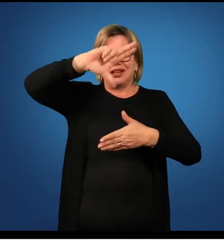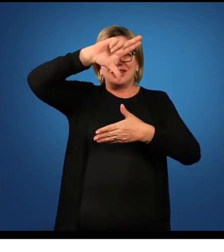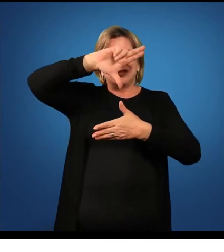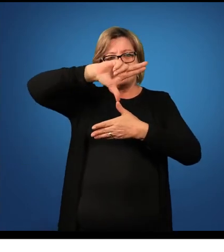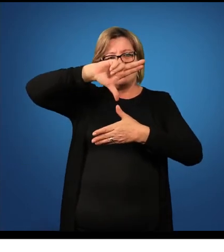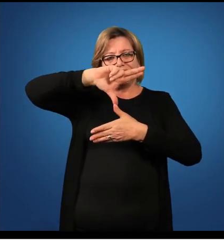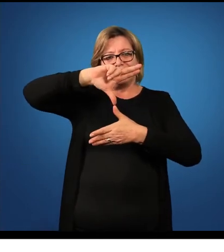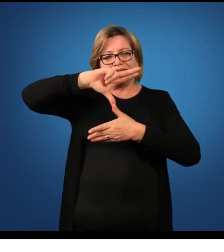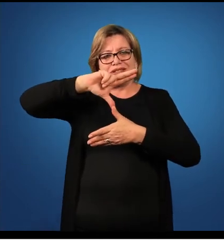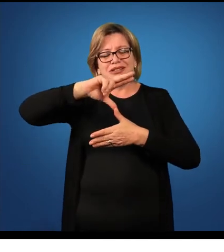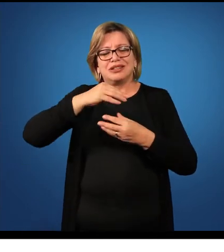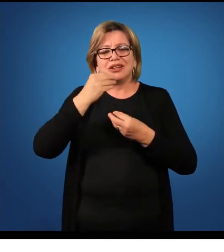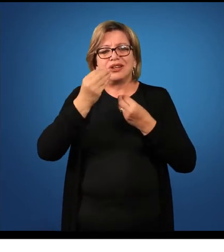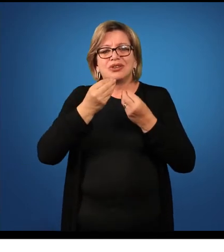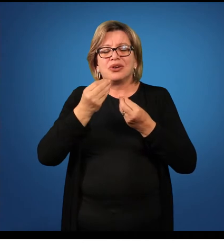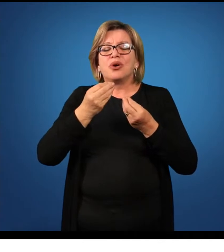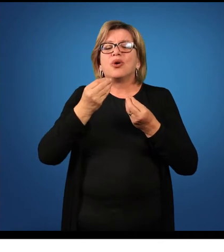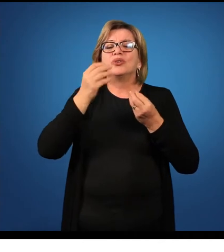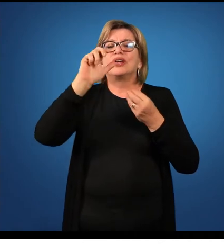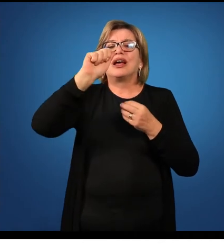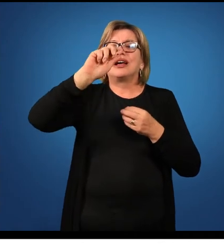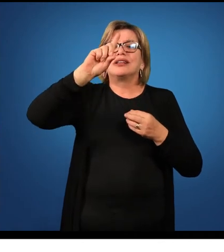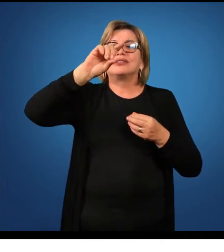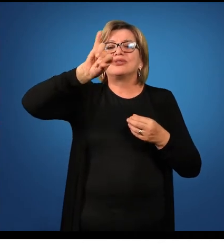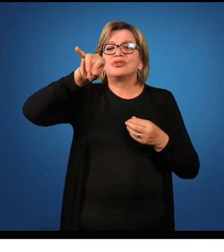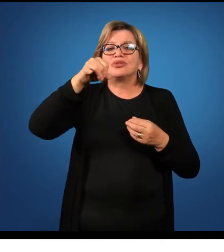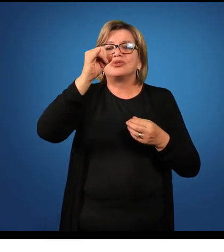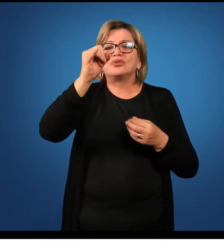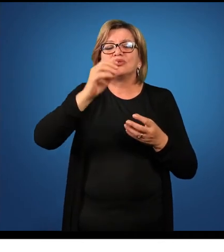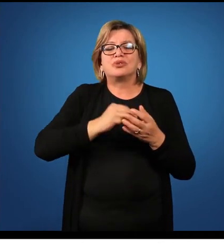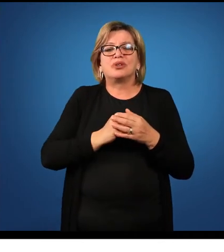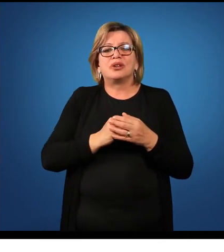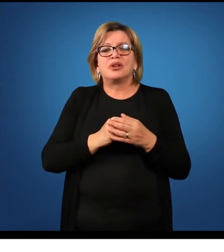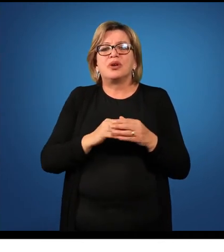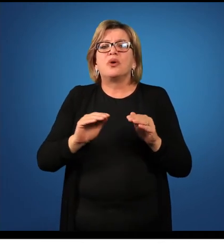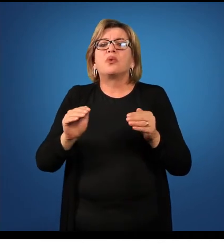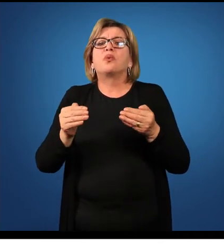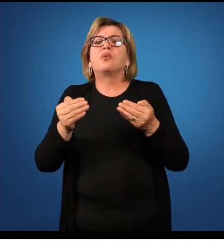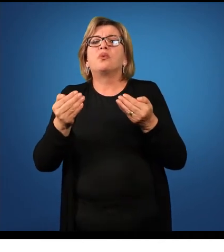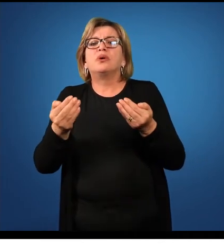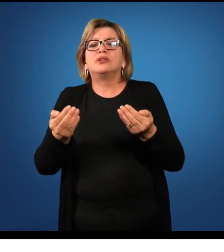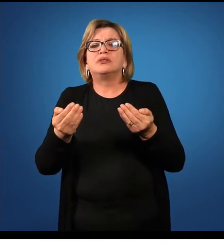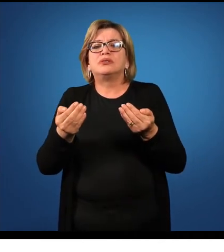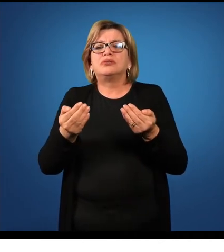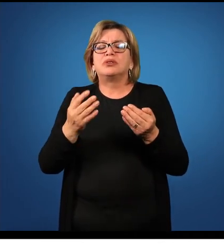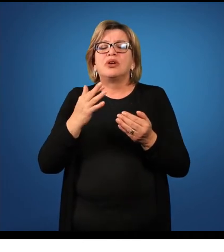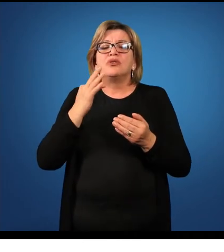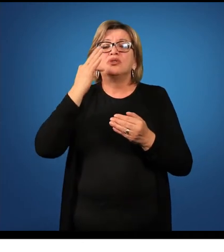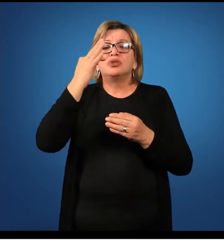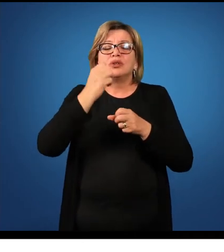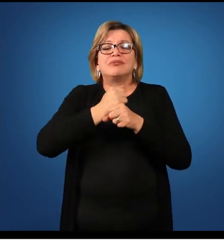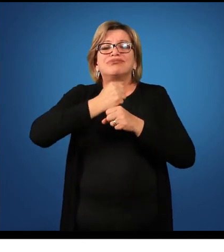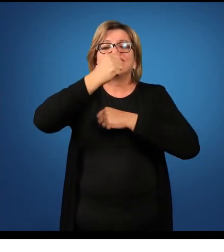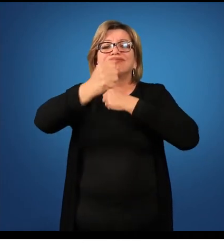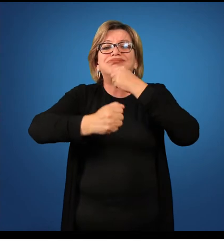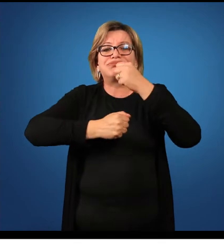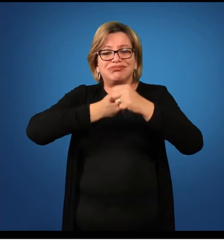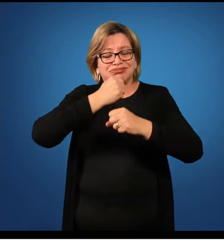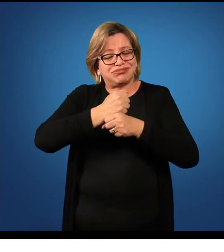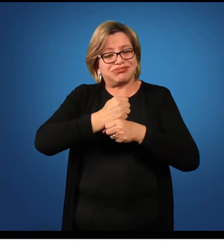onde está aí então o adjunto adverbial? Quando é que estaremos aqui no próximo ano?